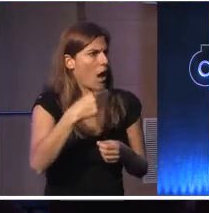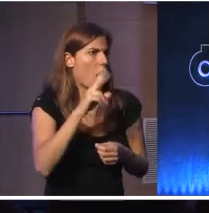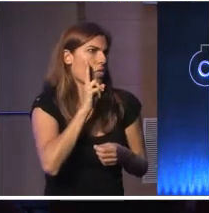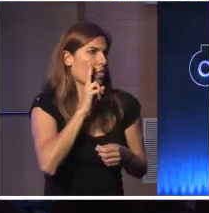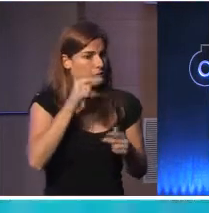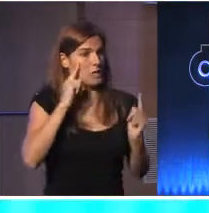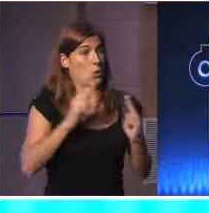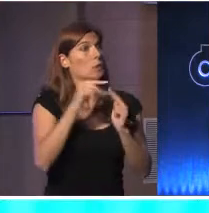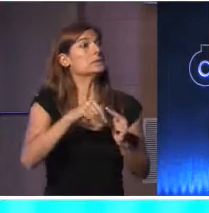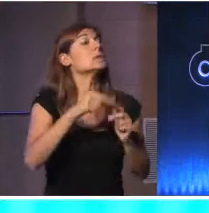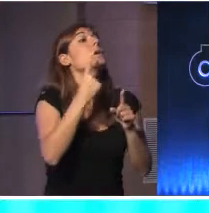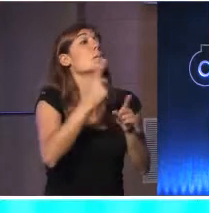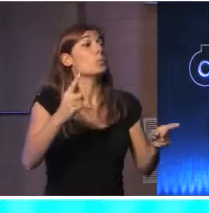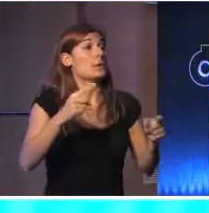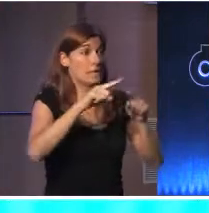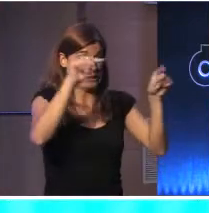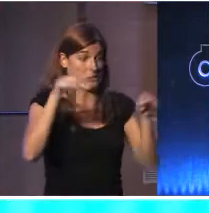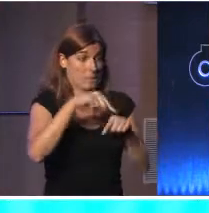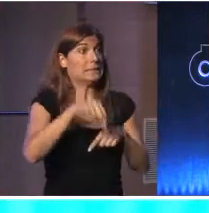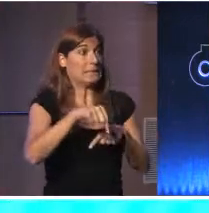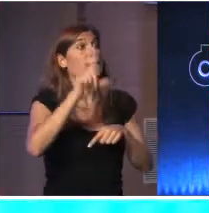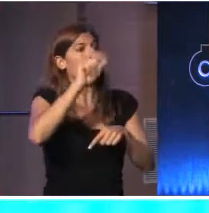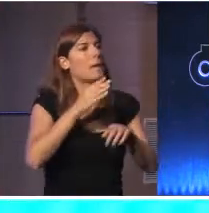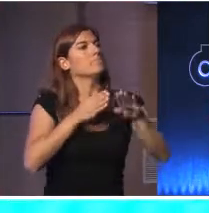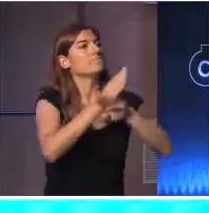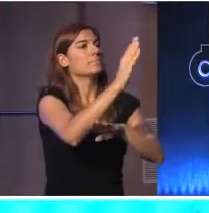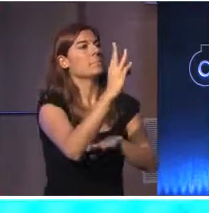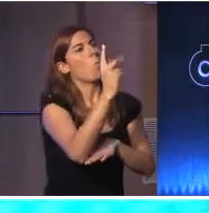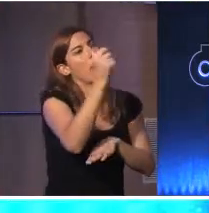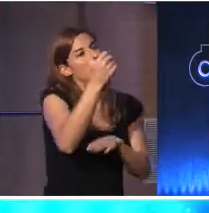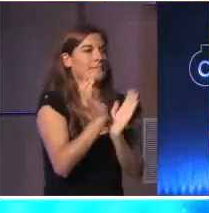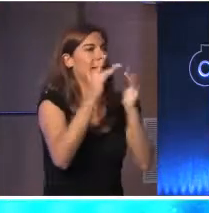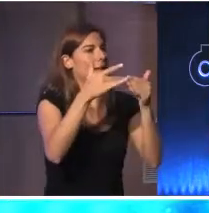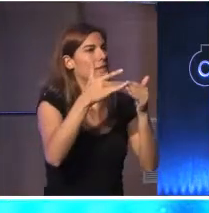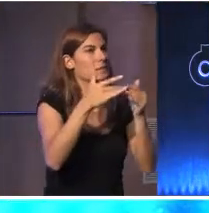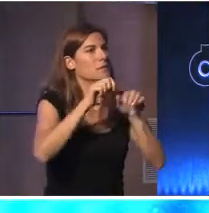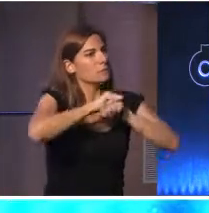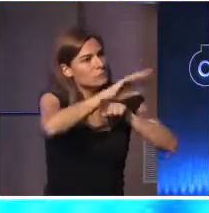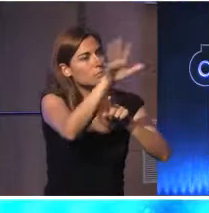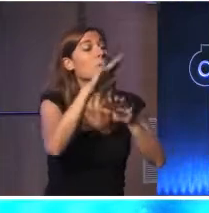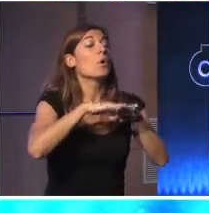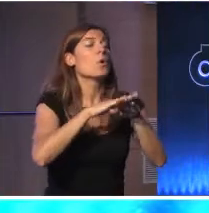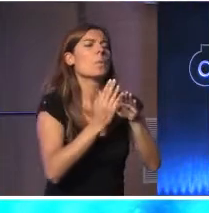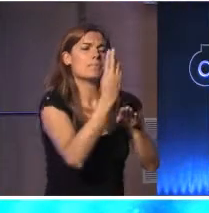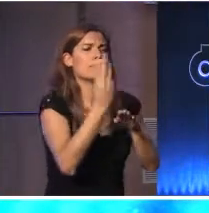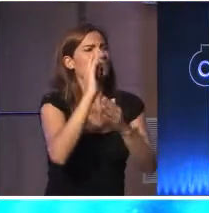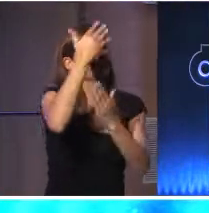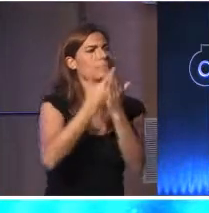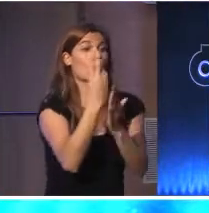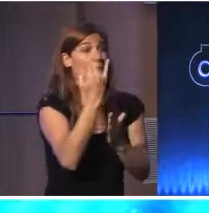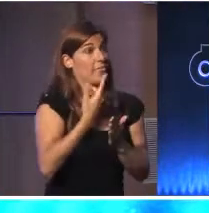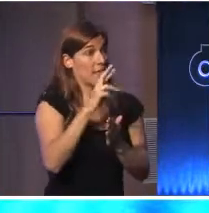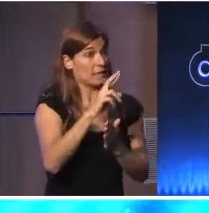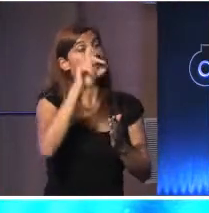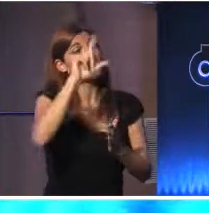este encontro. Porquê? Porque este encontro está a ser transmitido via web, através da página da Widex e através